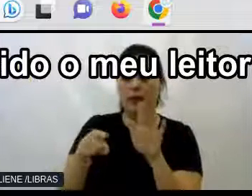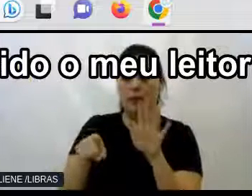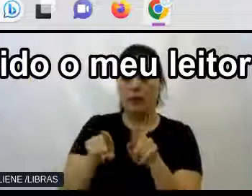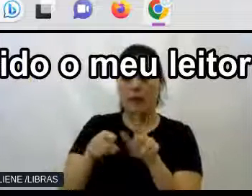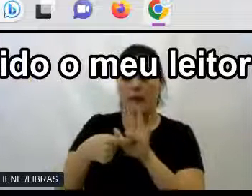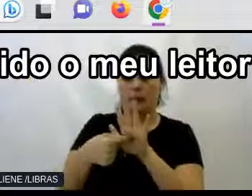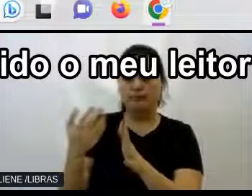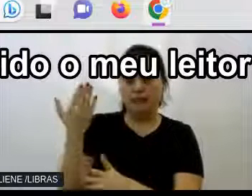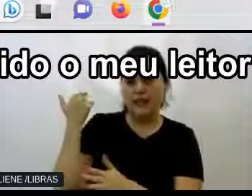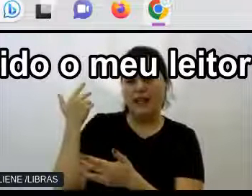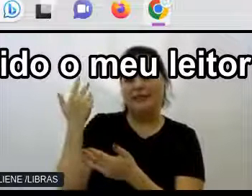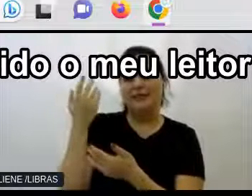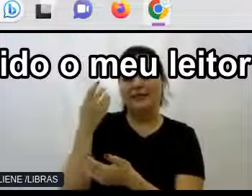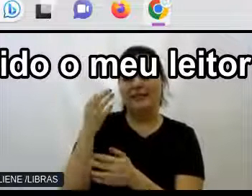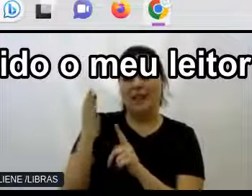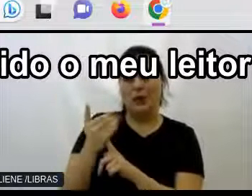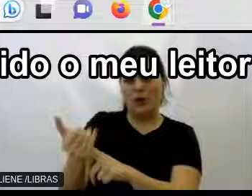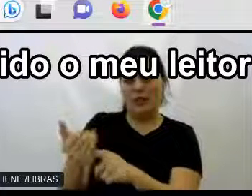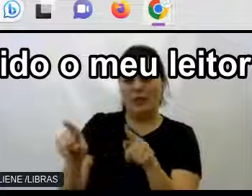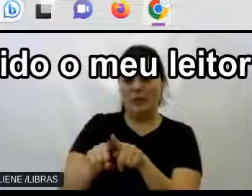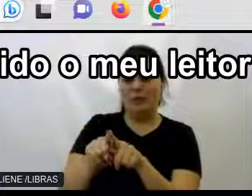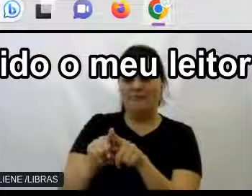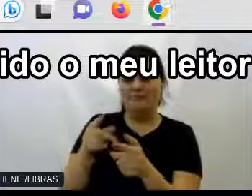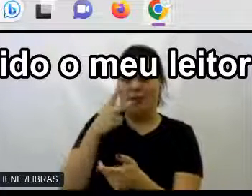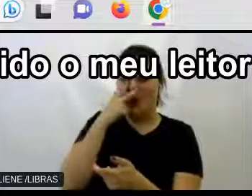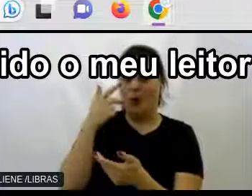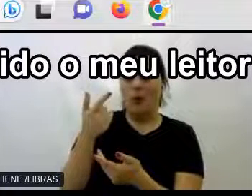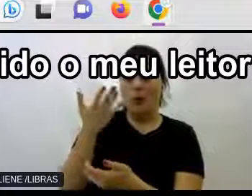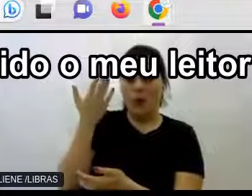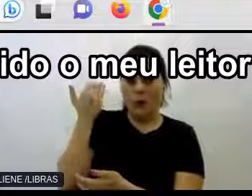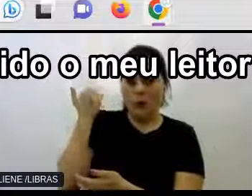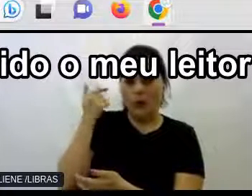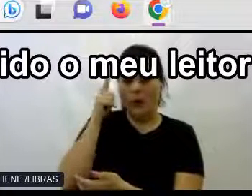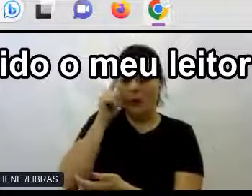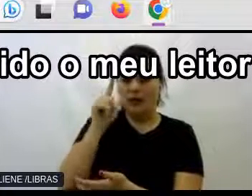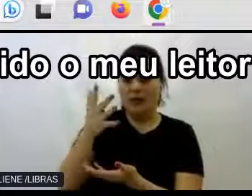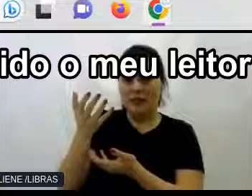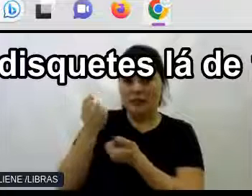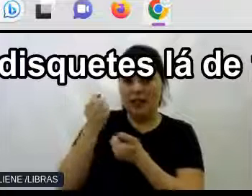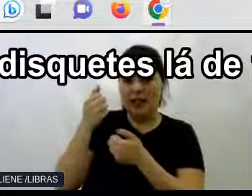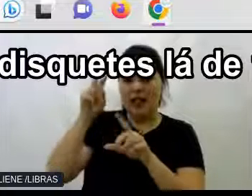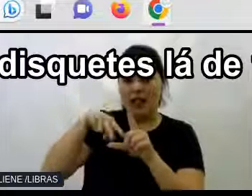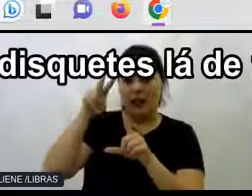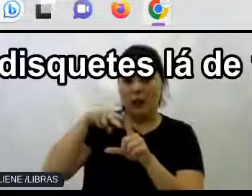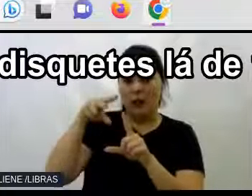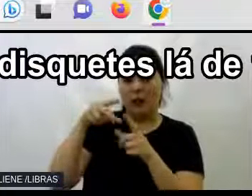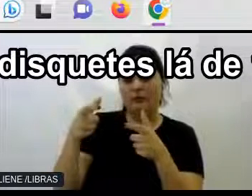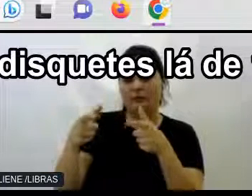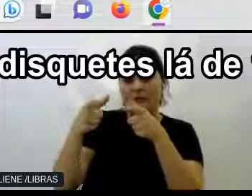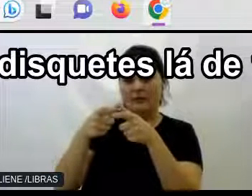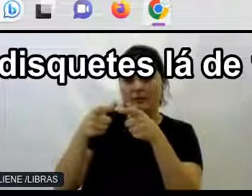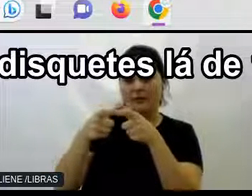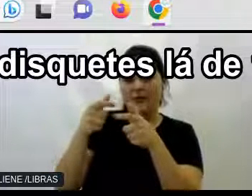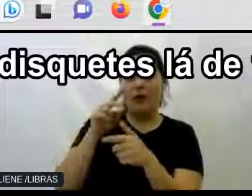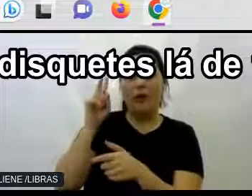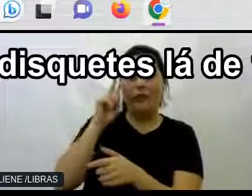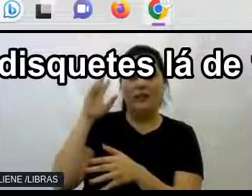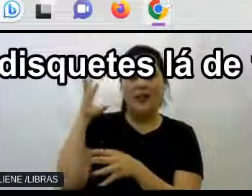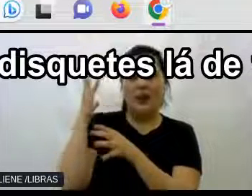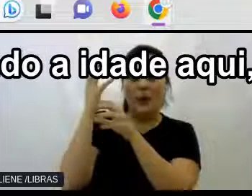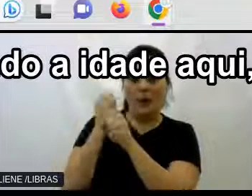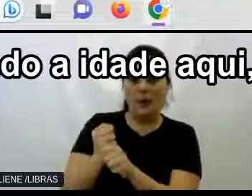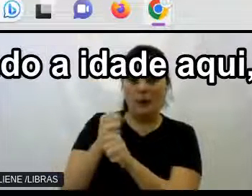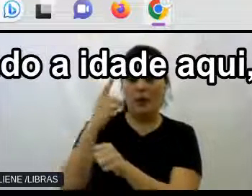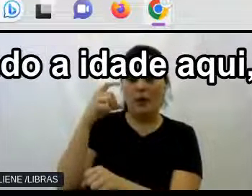ele me condena E ontem Como eu tinha recebido O meu leitor de disquete Eu recuperei os meus disquetes Lá de